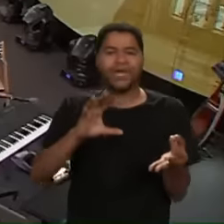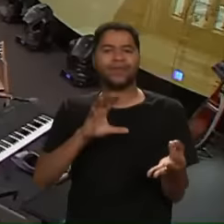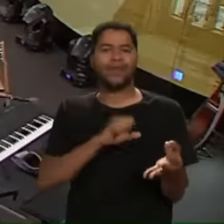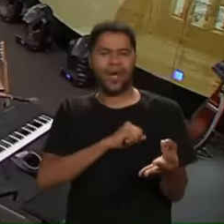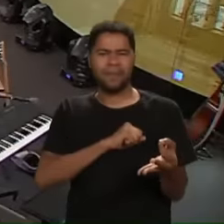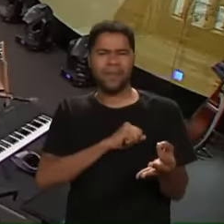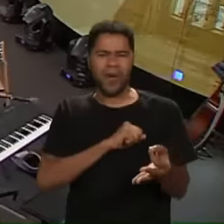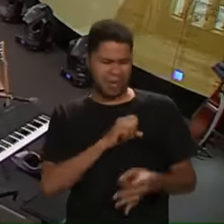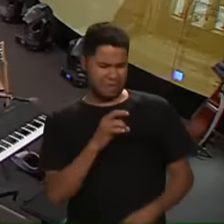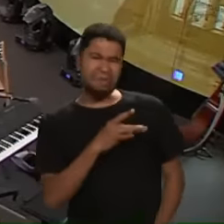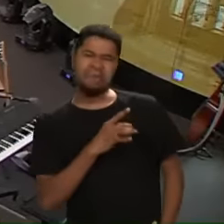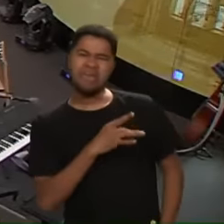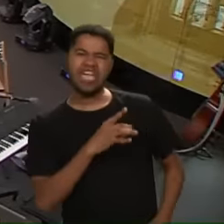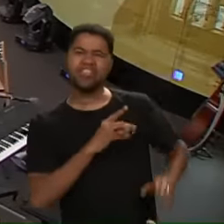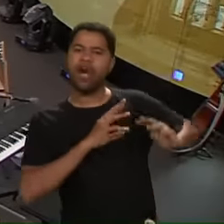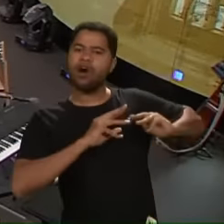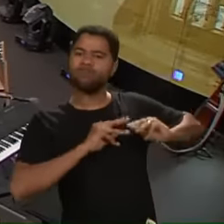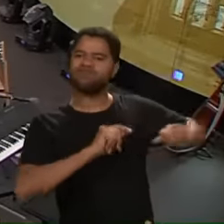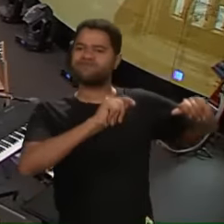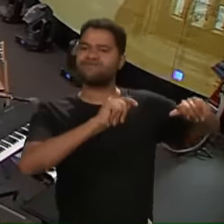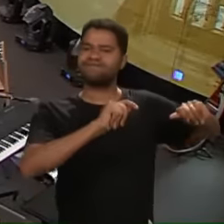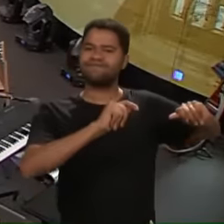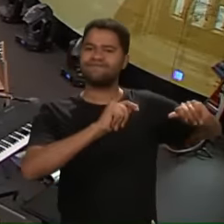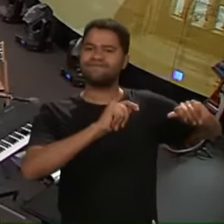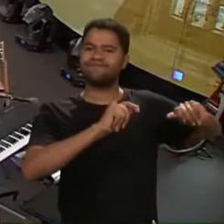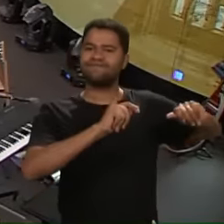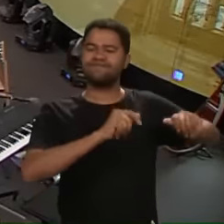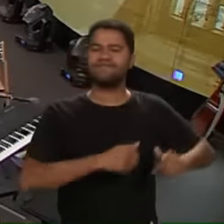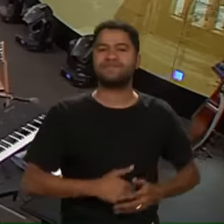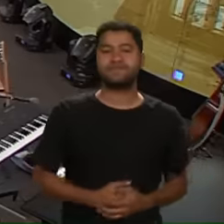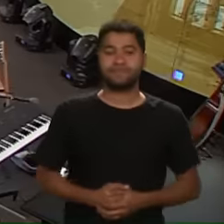lança fora o medo